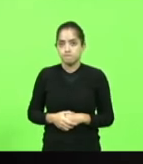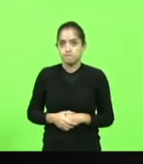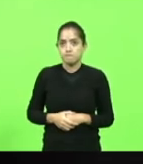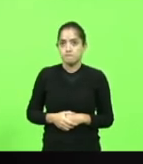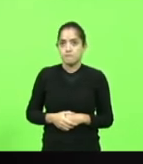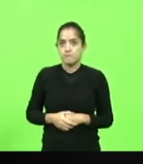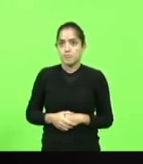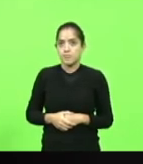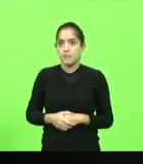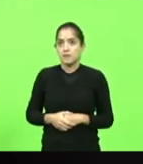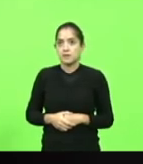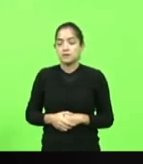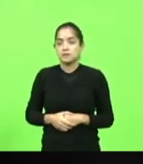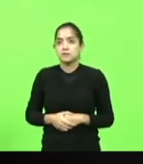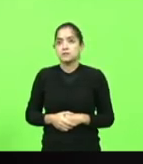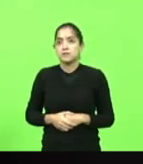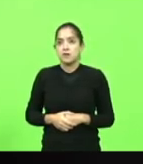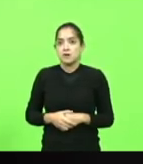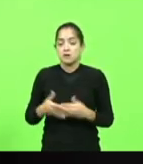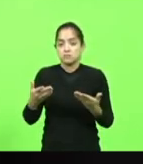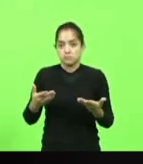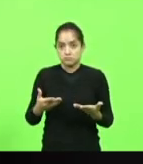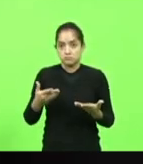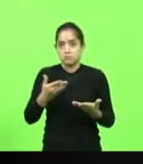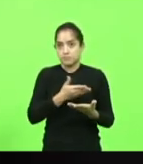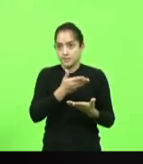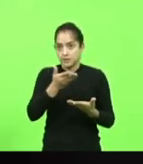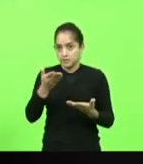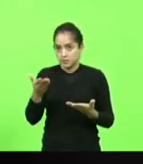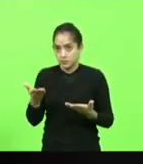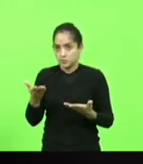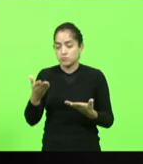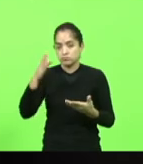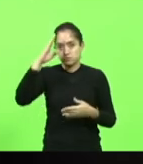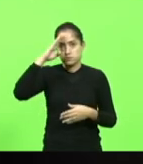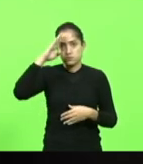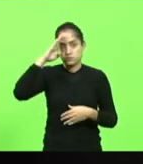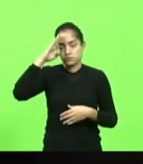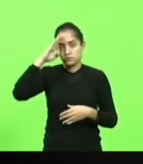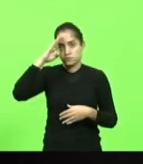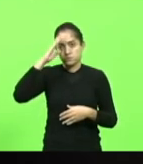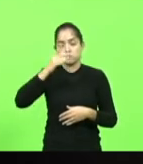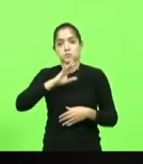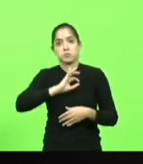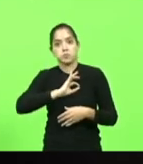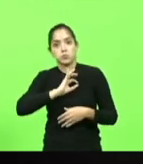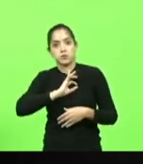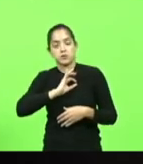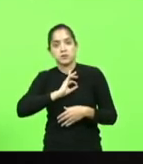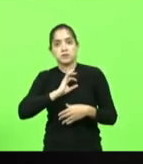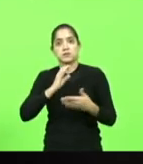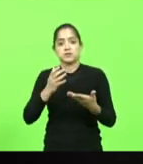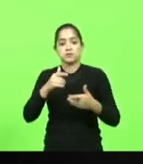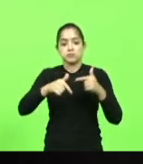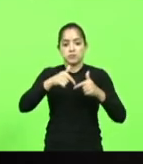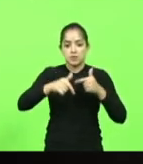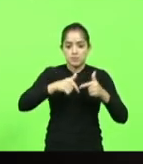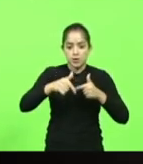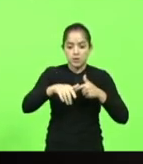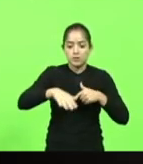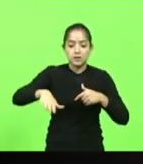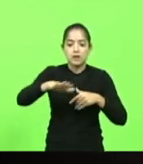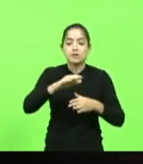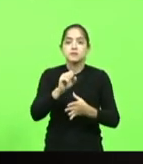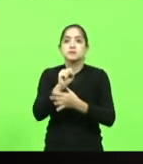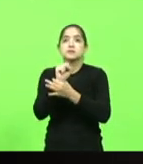claro para os nossos soldados e os nossos trabalhadores da segurança pública